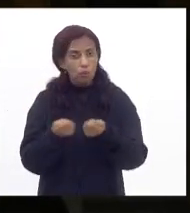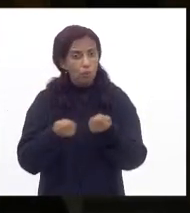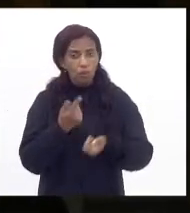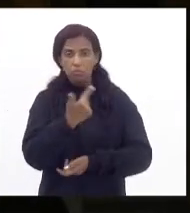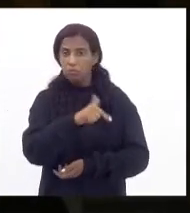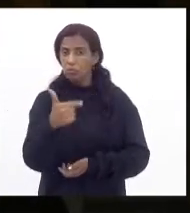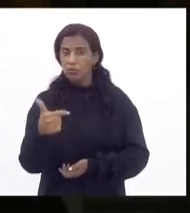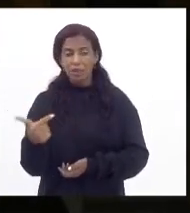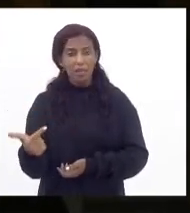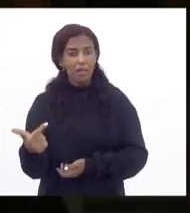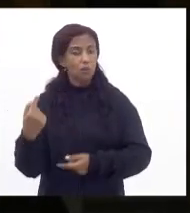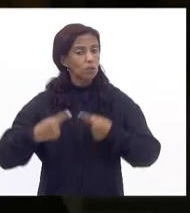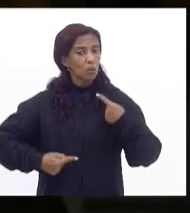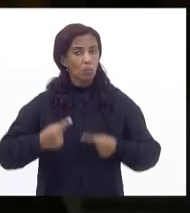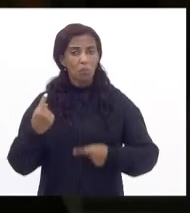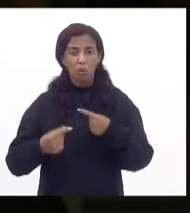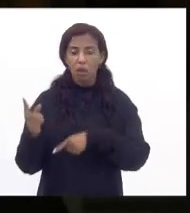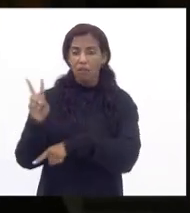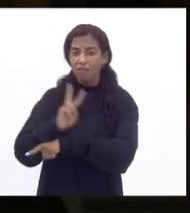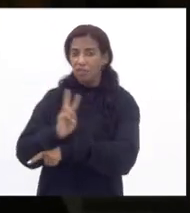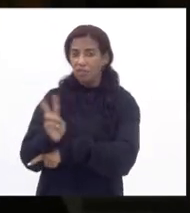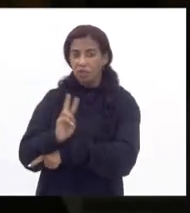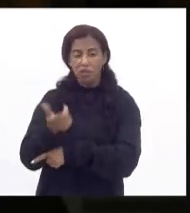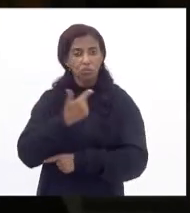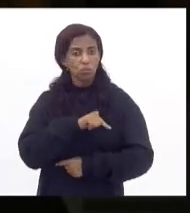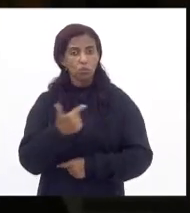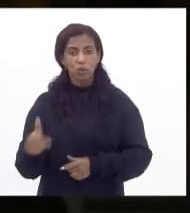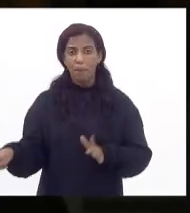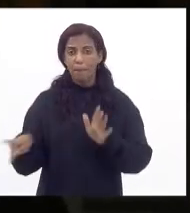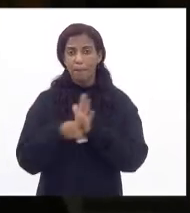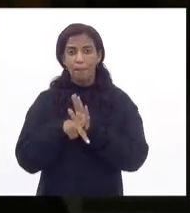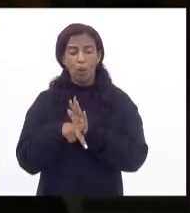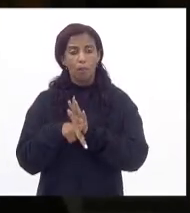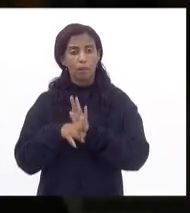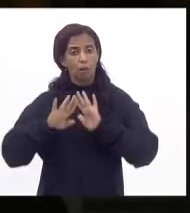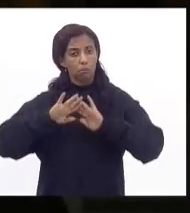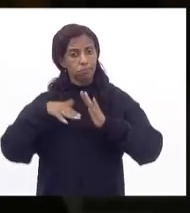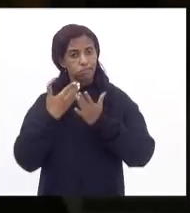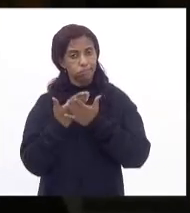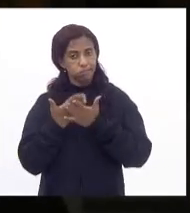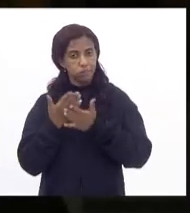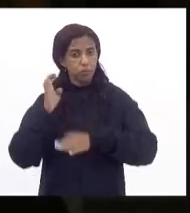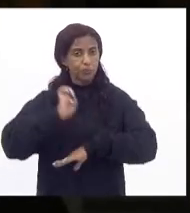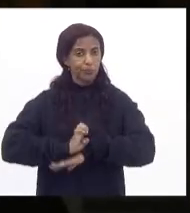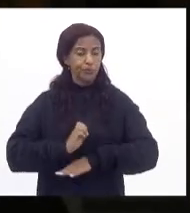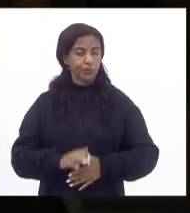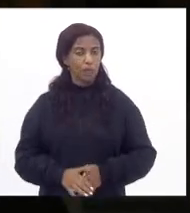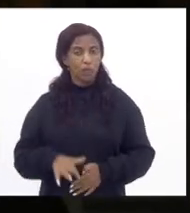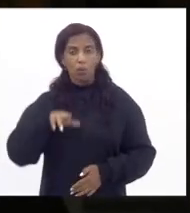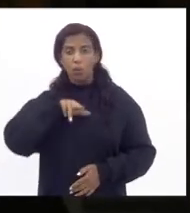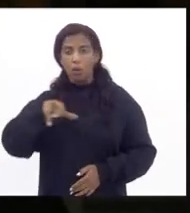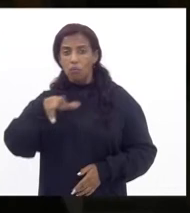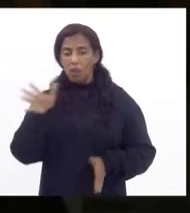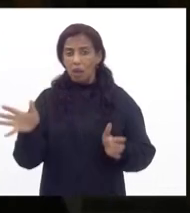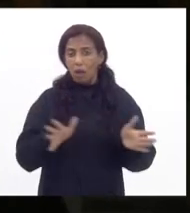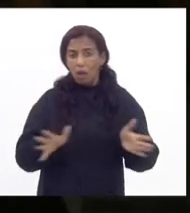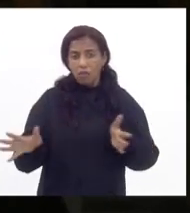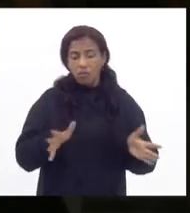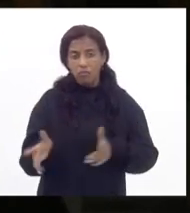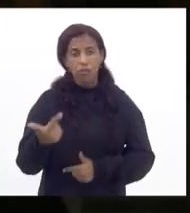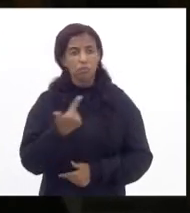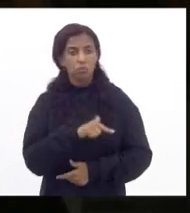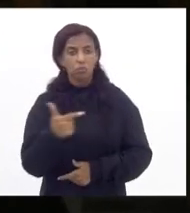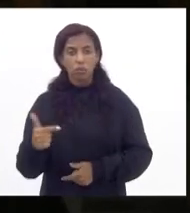não há uma política de vigilância própria da rede e não há articulação da rede